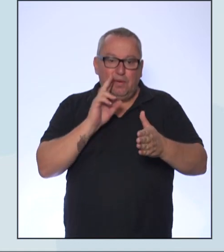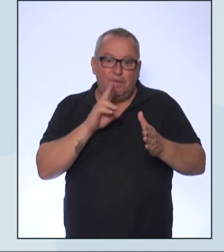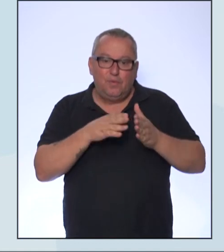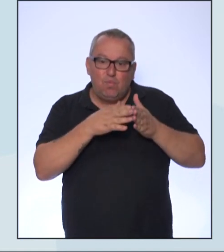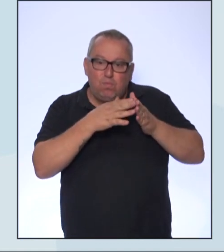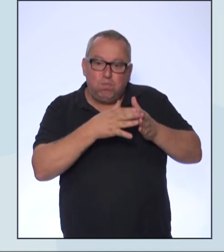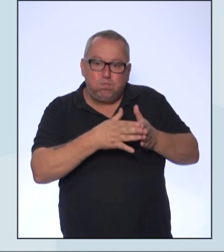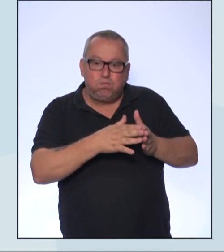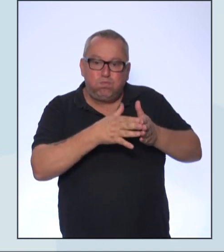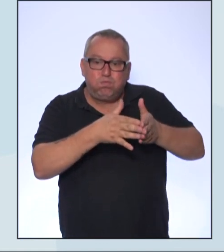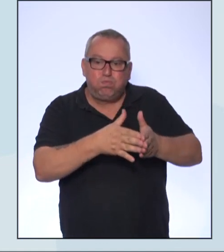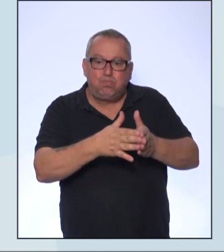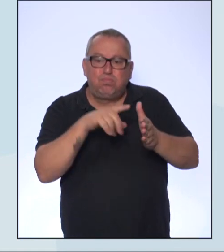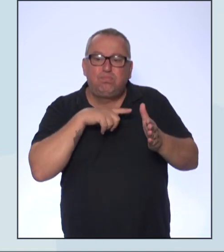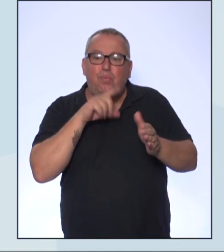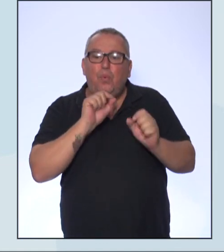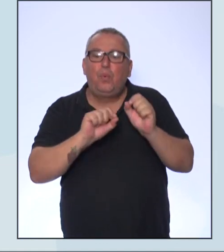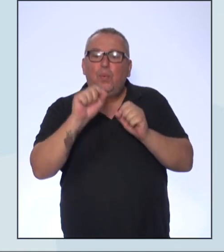o que nós temos?